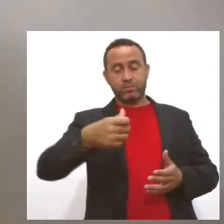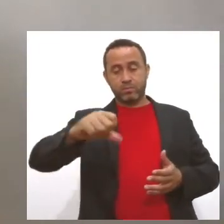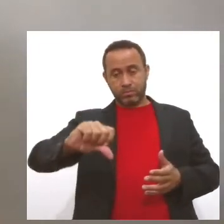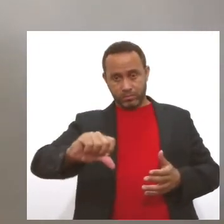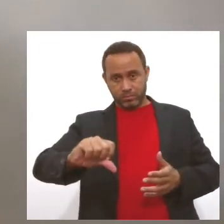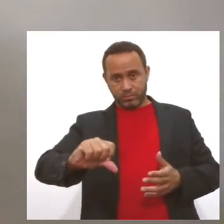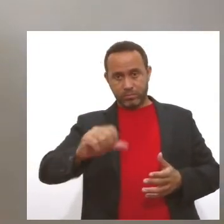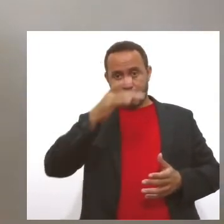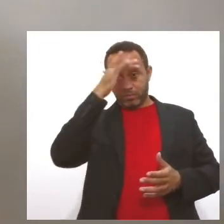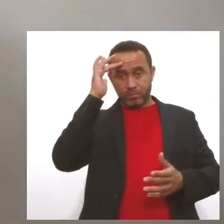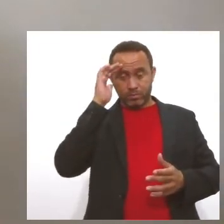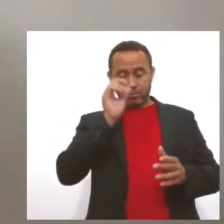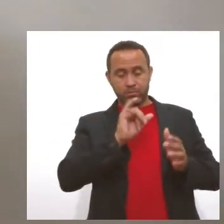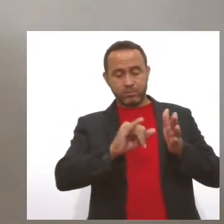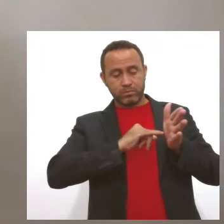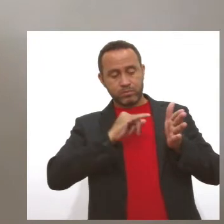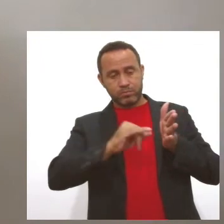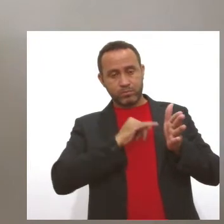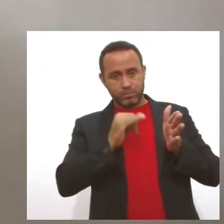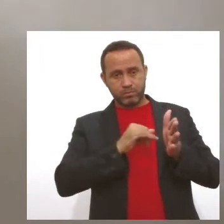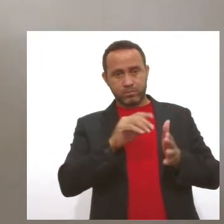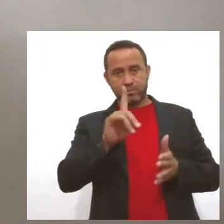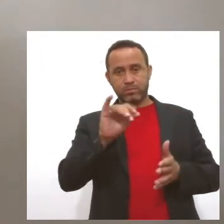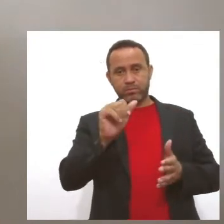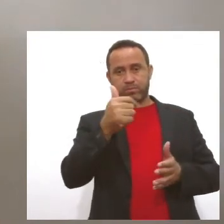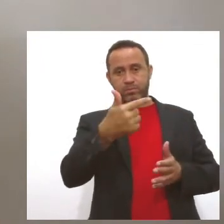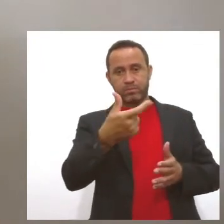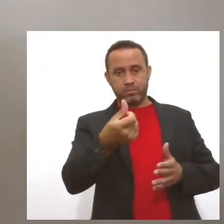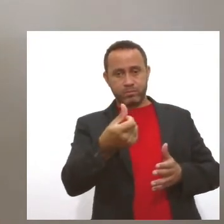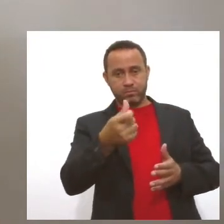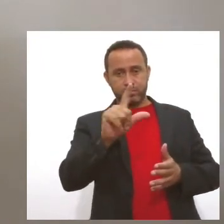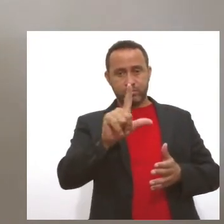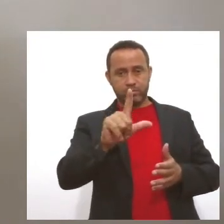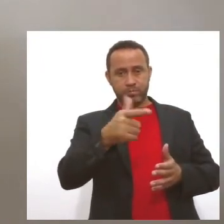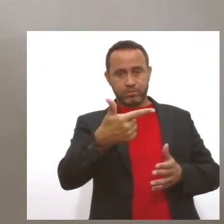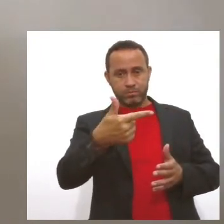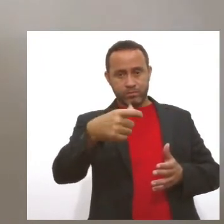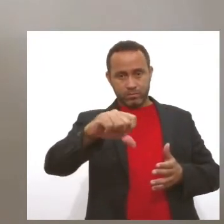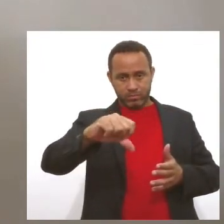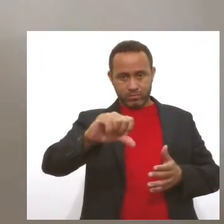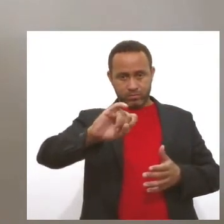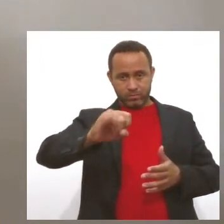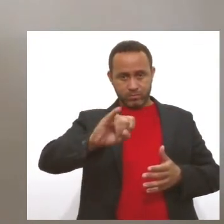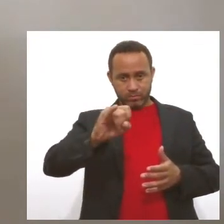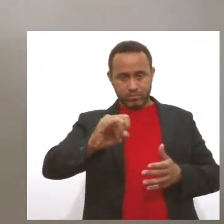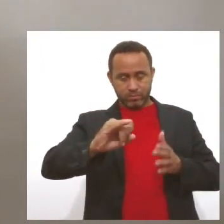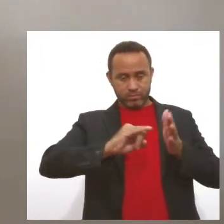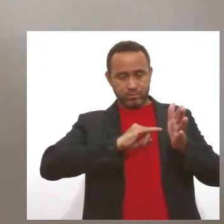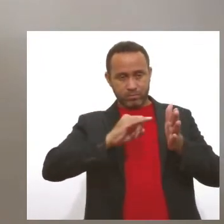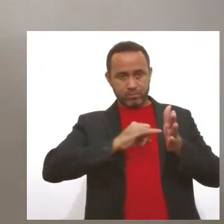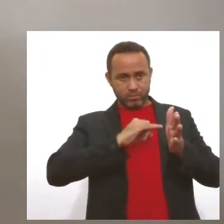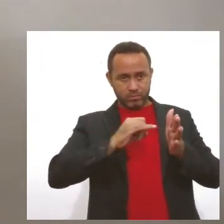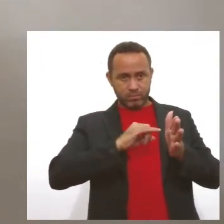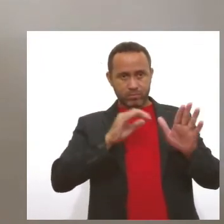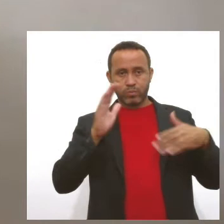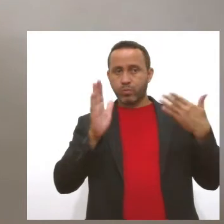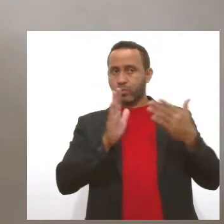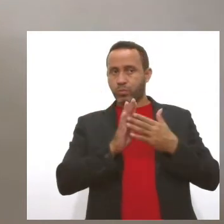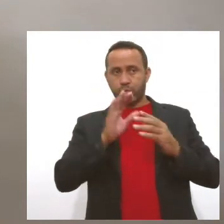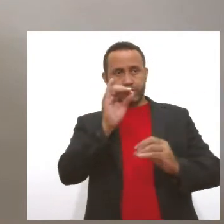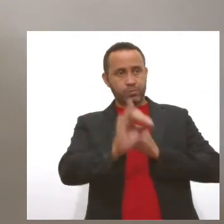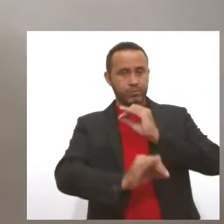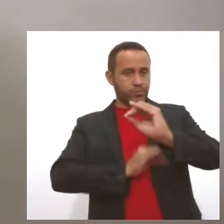interessados poderão se inscrever entre os dias 26 e 29 de janeiro, as inscrições totalmente feitas pela